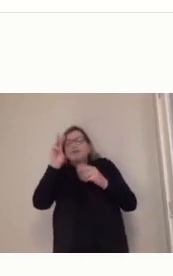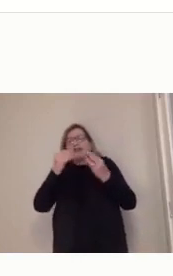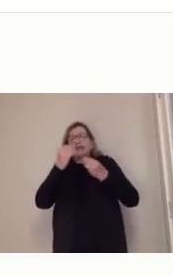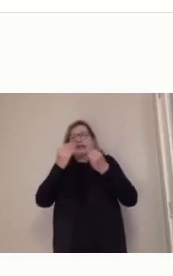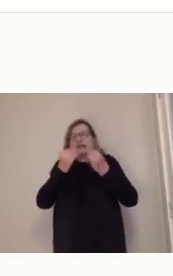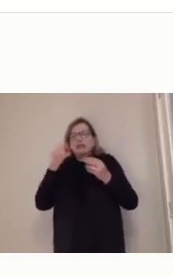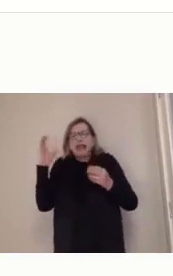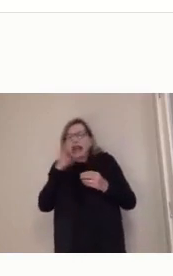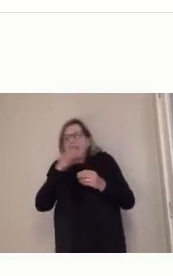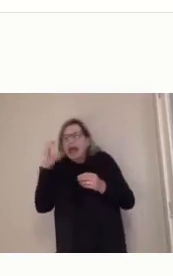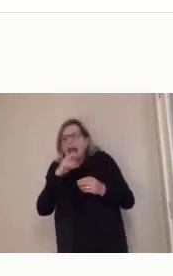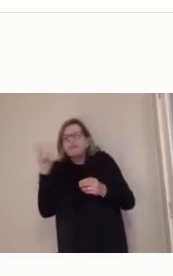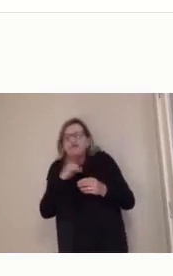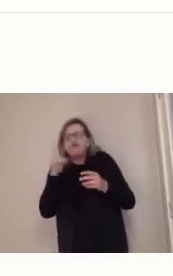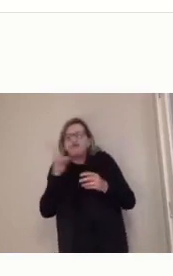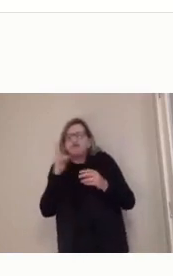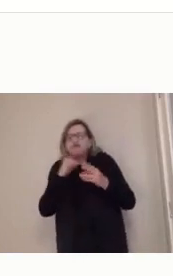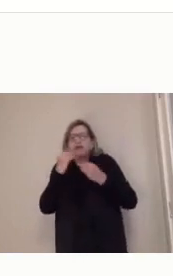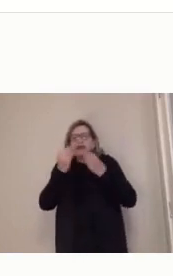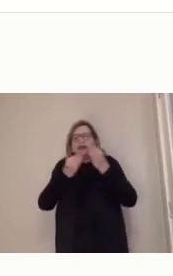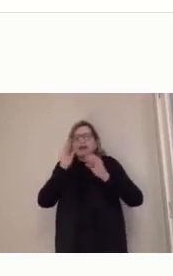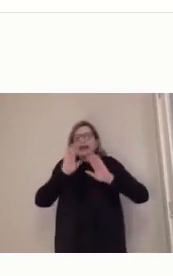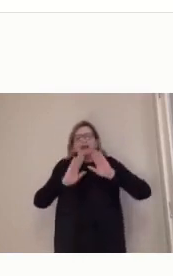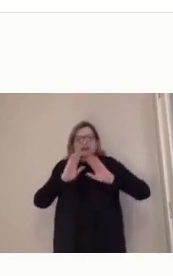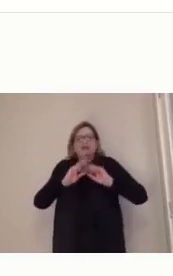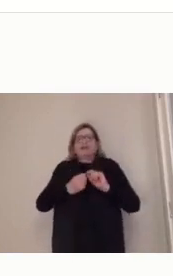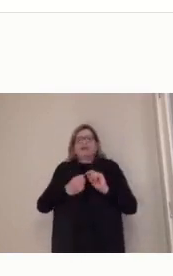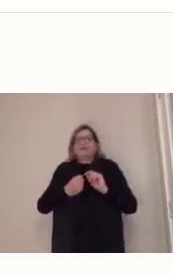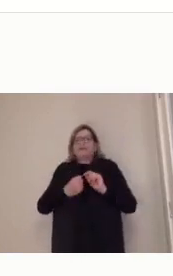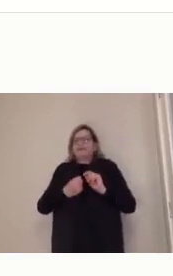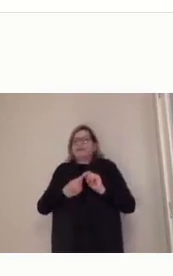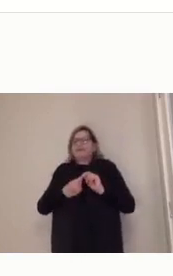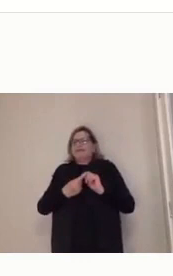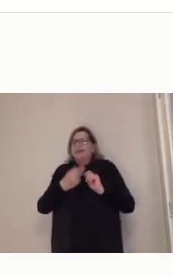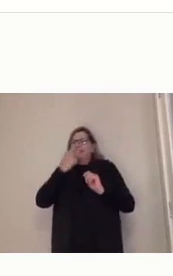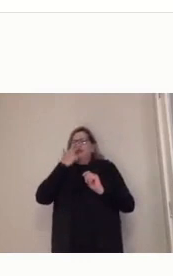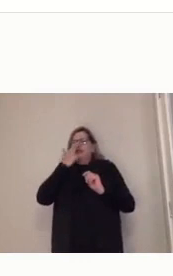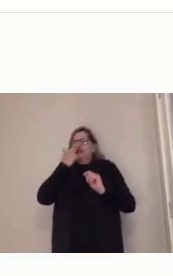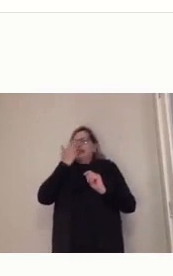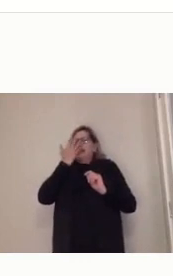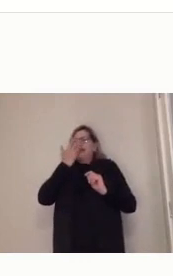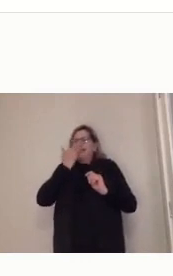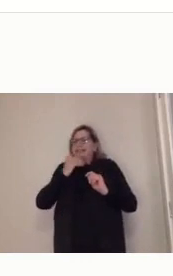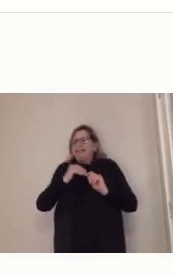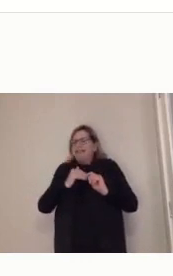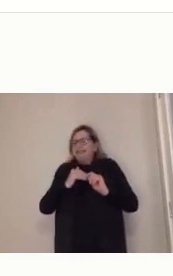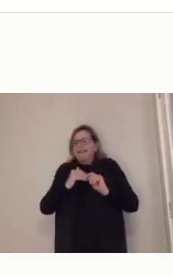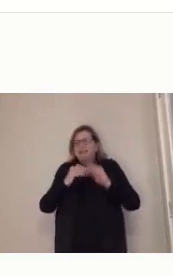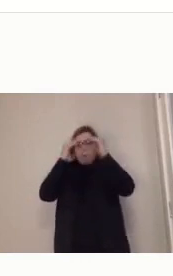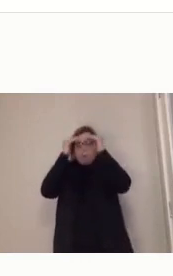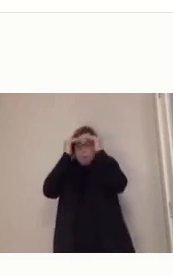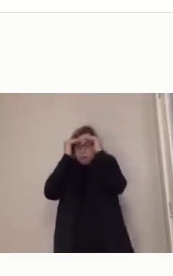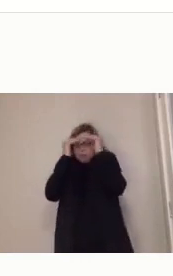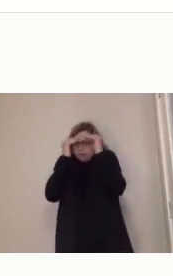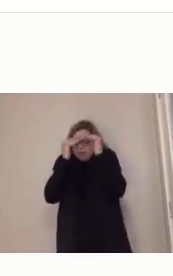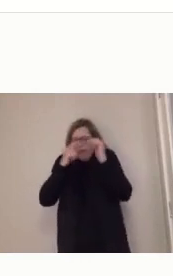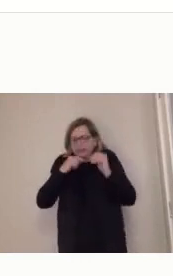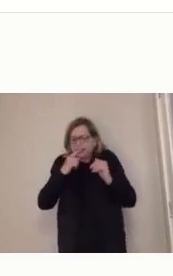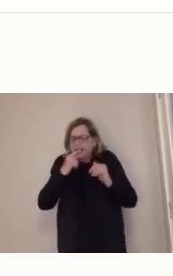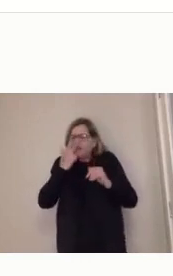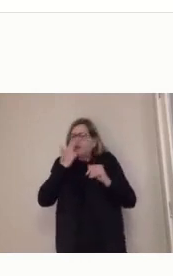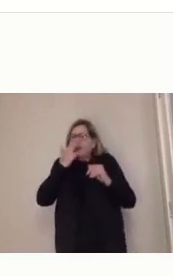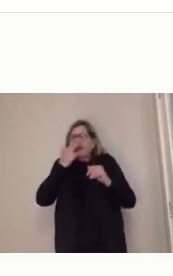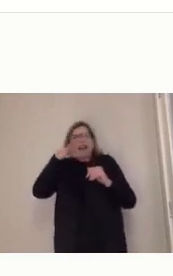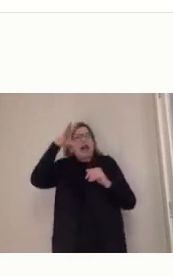muitas vezes a gente diz assim, elas não têm capacidade de concentração, elas não estão aprendendo nada, elas estão vendo muito rápido as